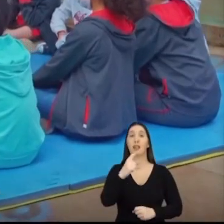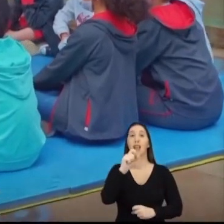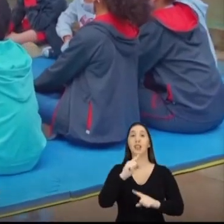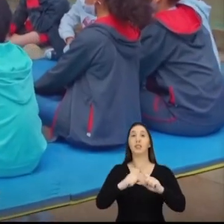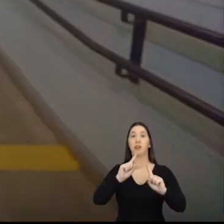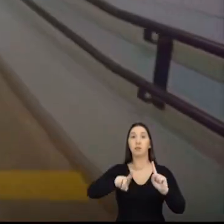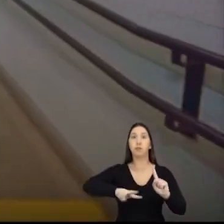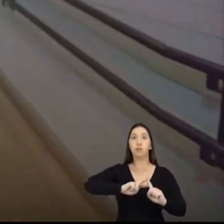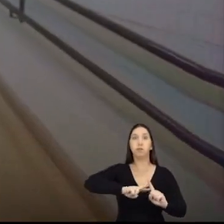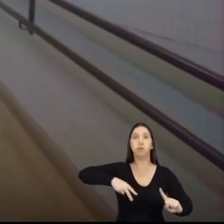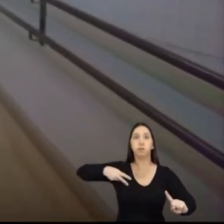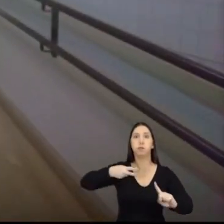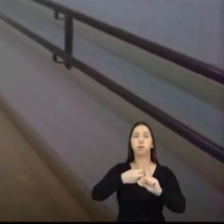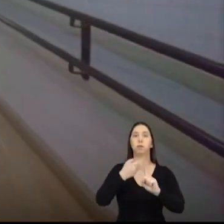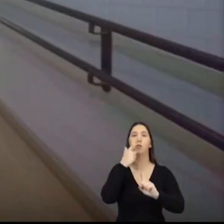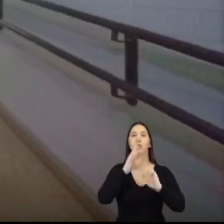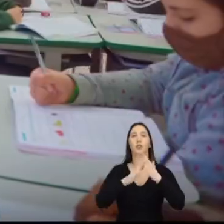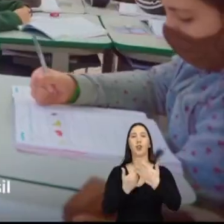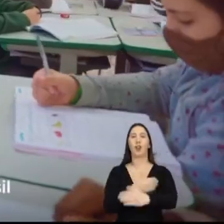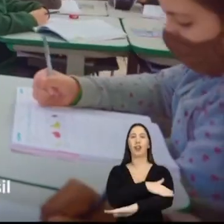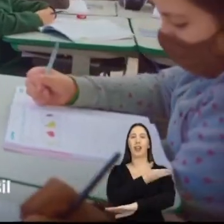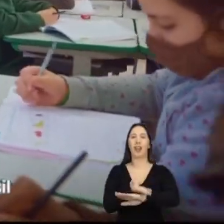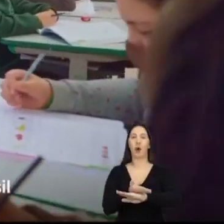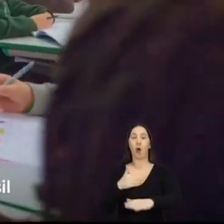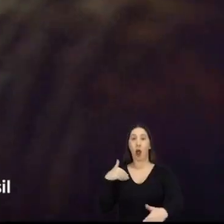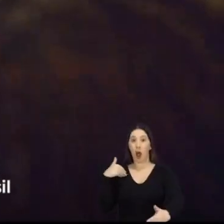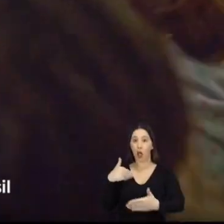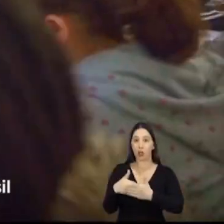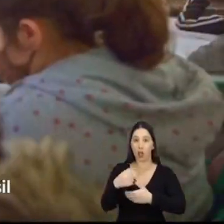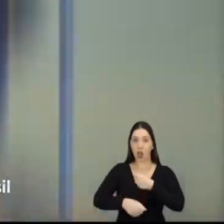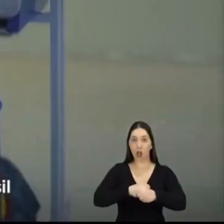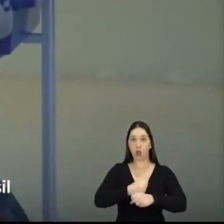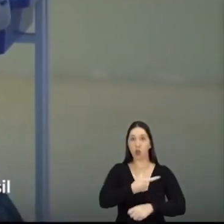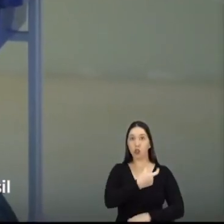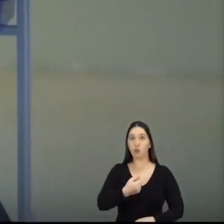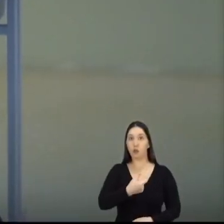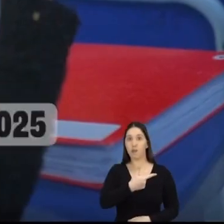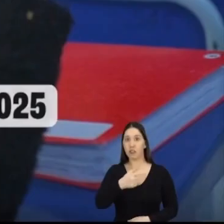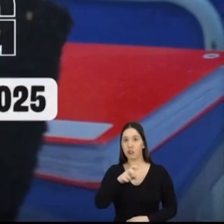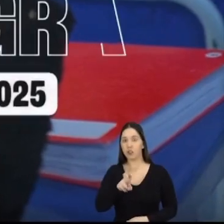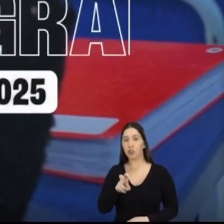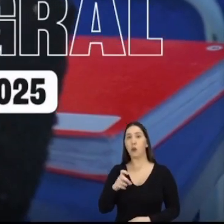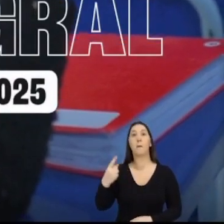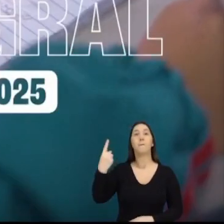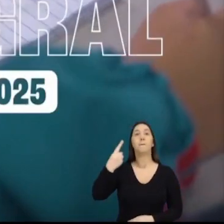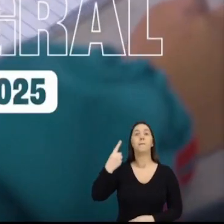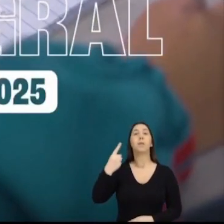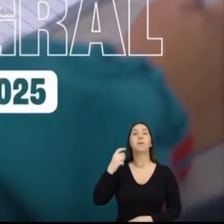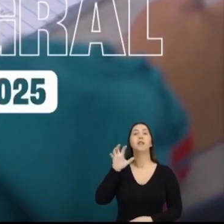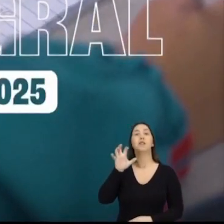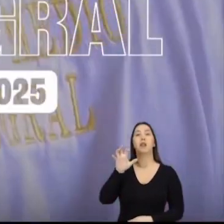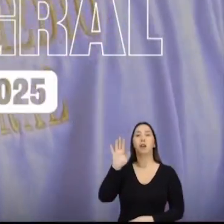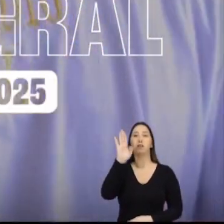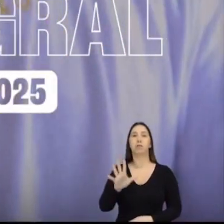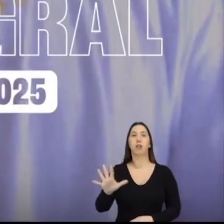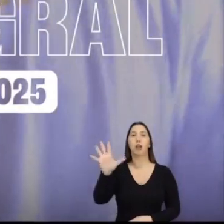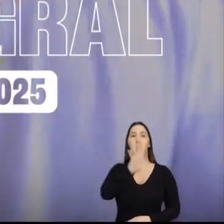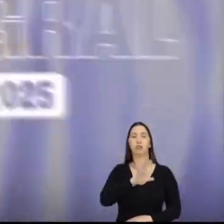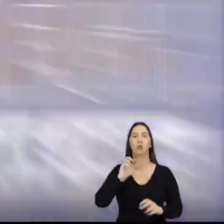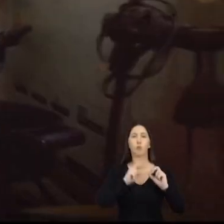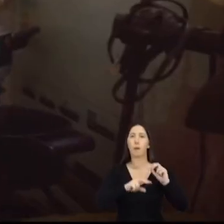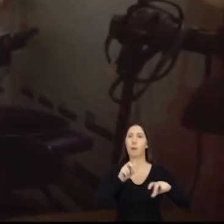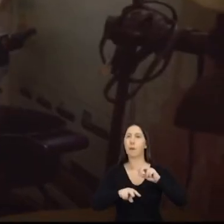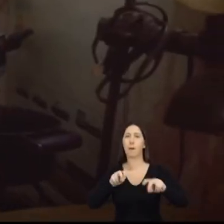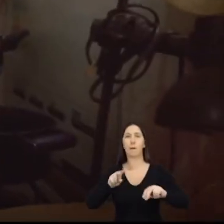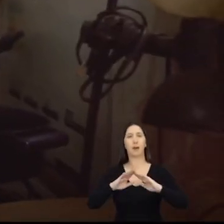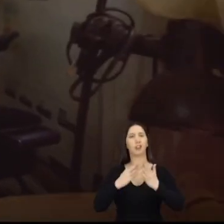alunos no ensino integral. E até 2025, São Paulo será o primeiro Estado do Brasil a ter todos os alunos do Estado em escolas de